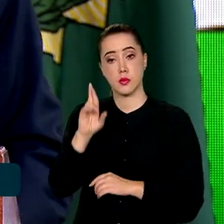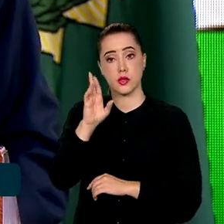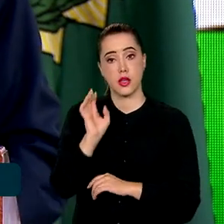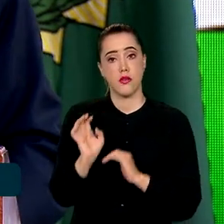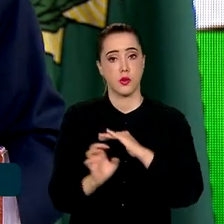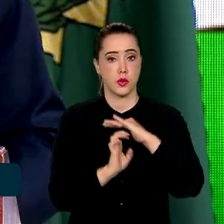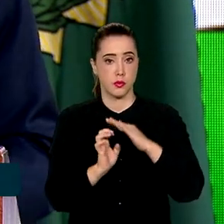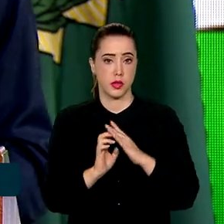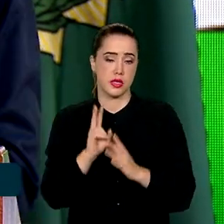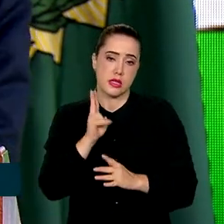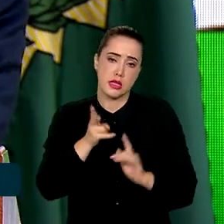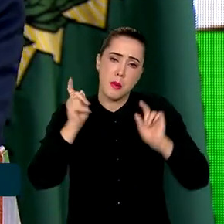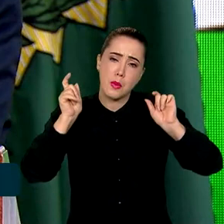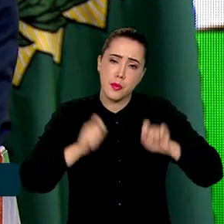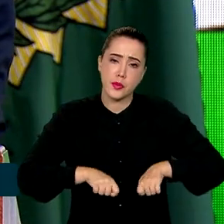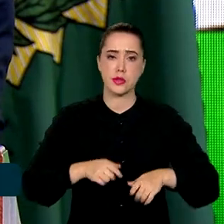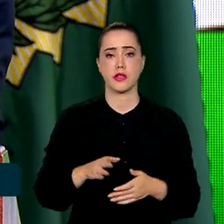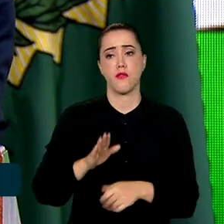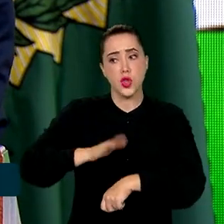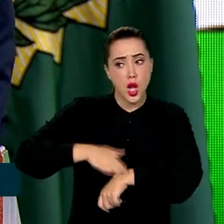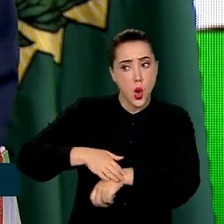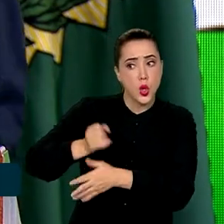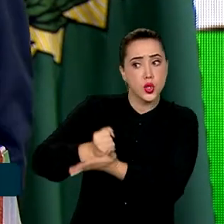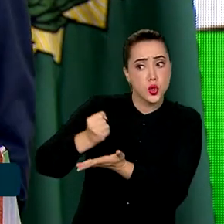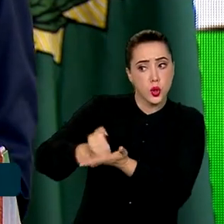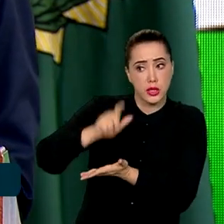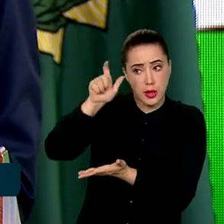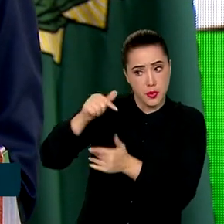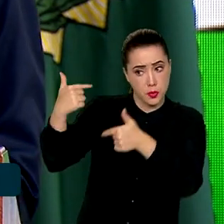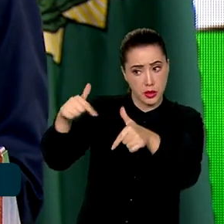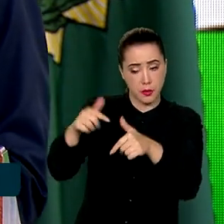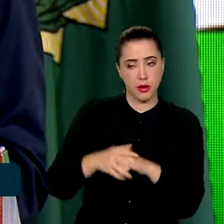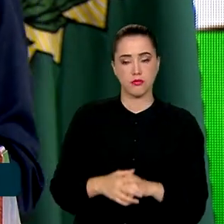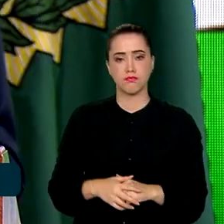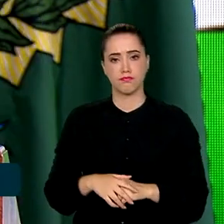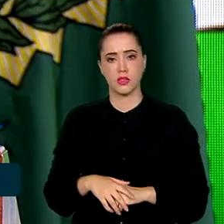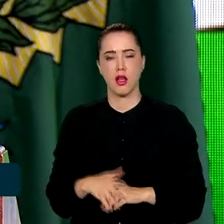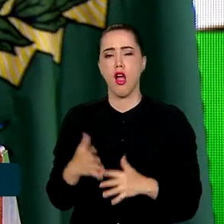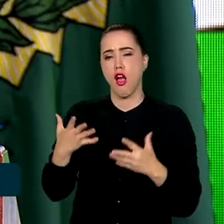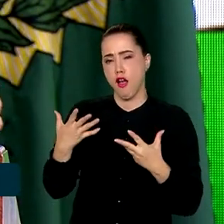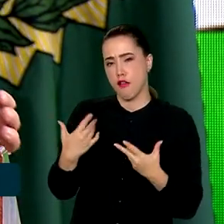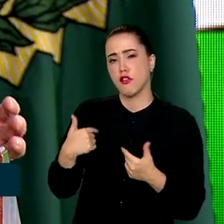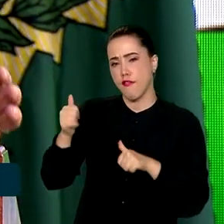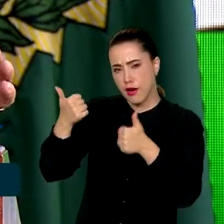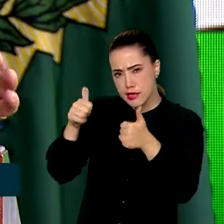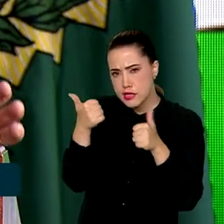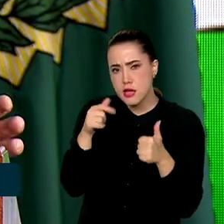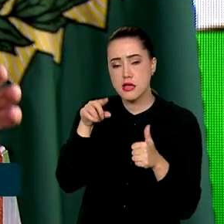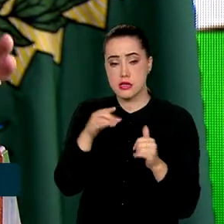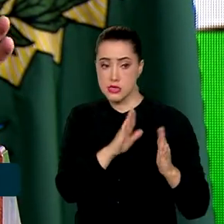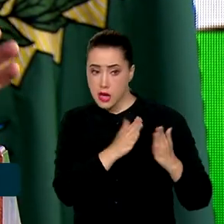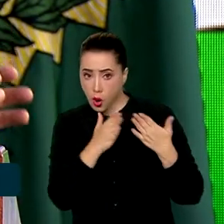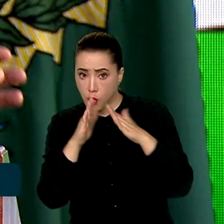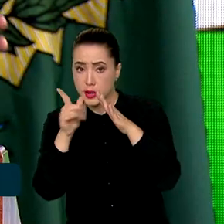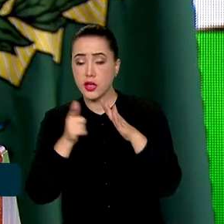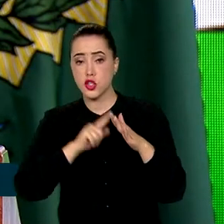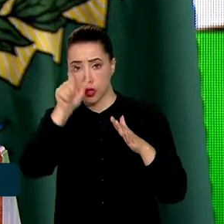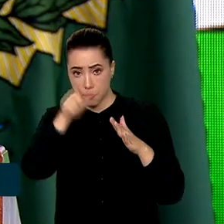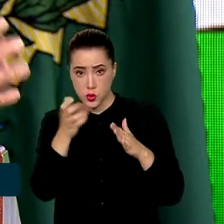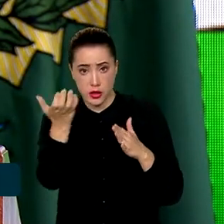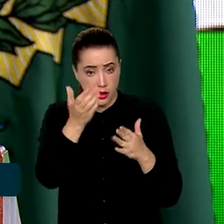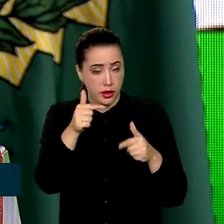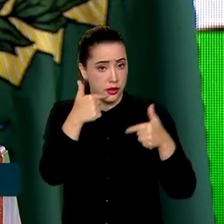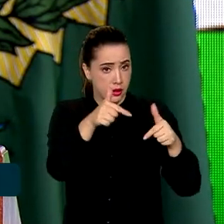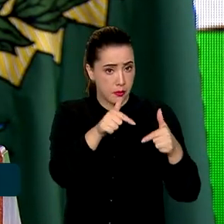possível, na hora de contratar os trabalhadores, vamos saber se na comunidade tem gente para fazer